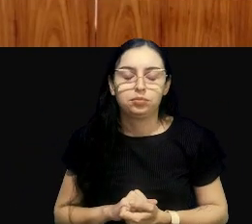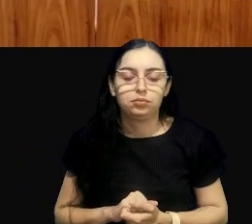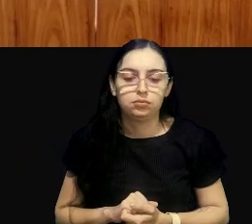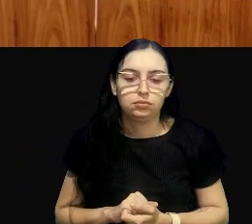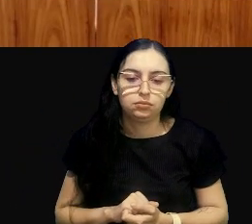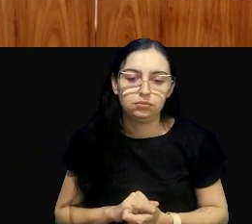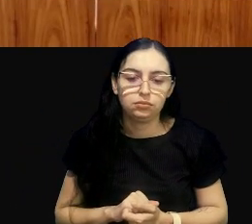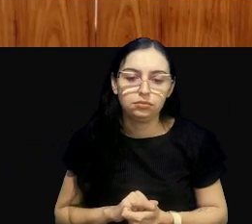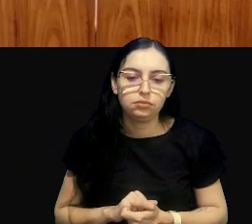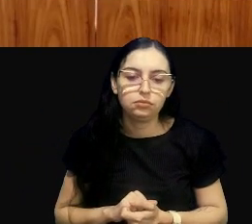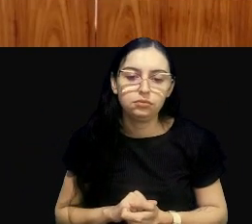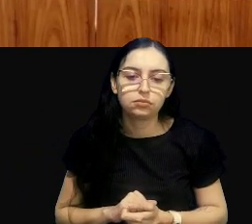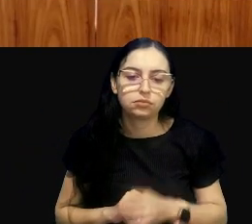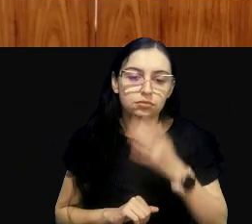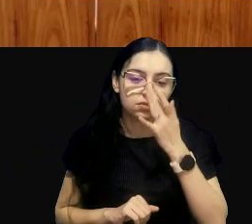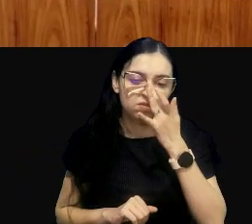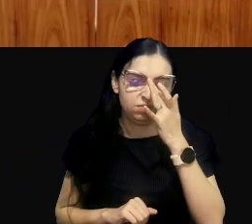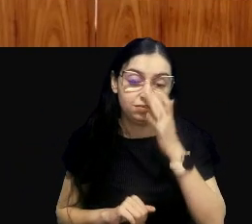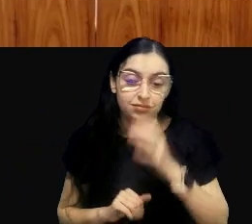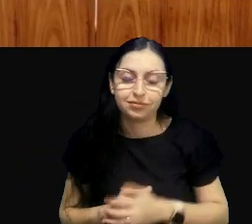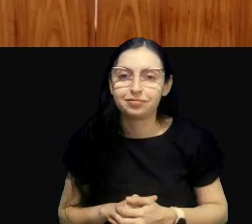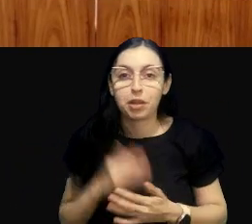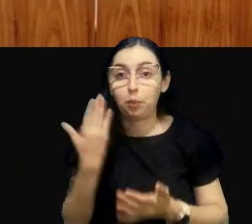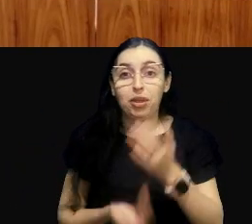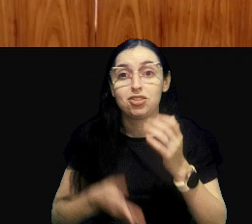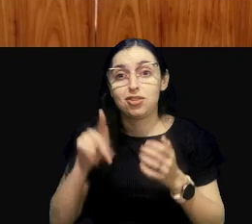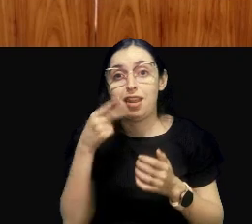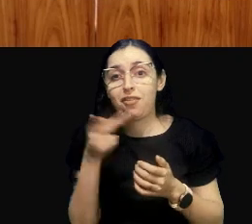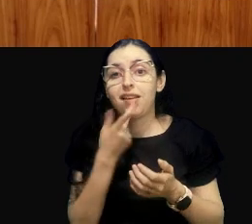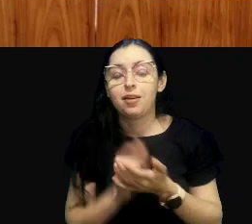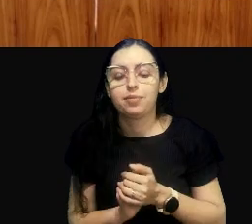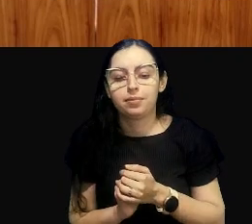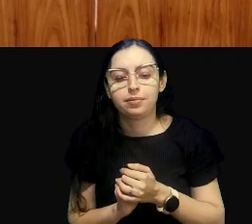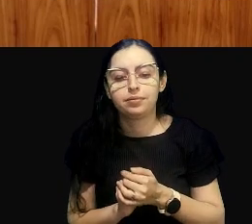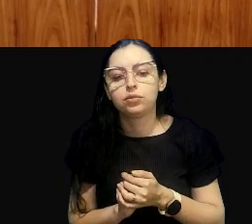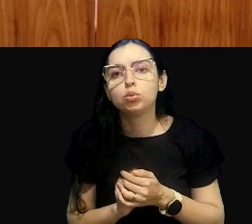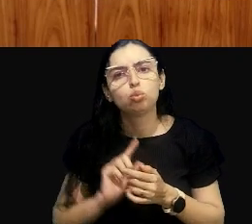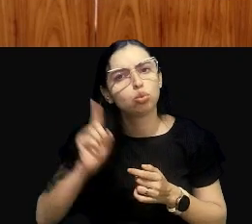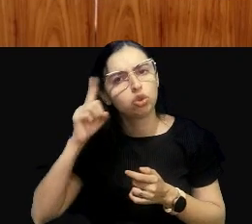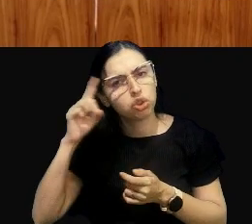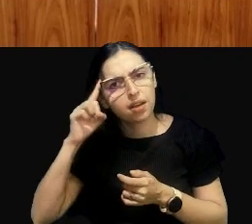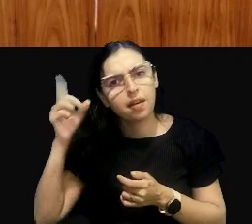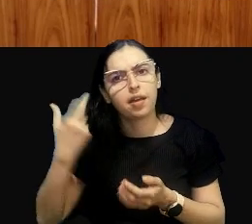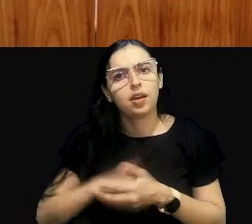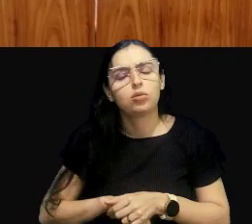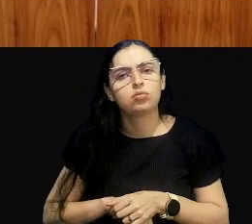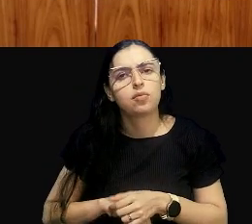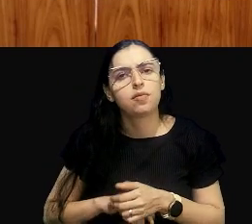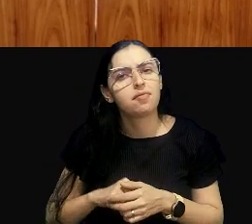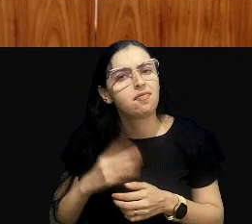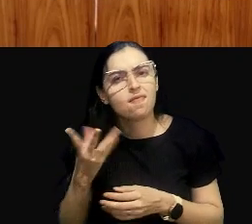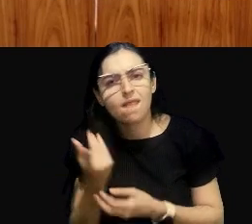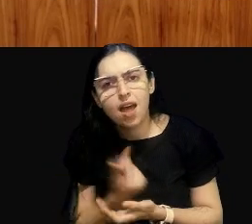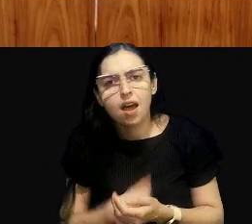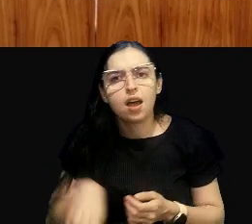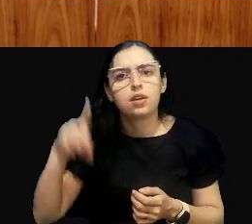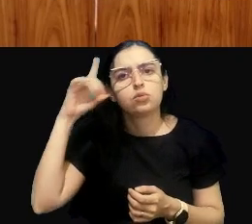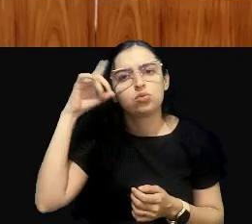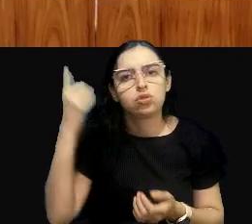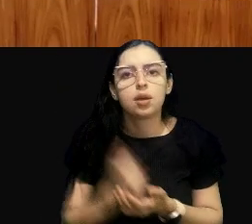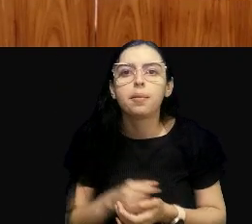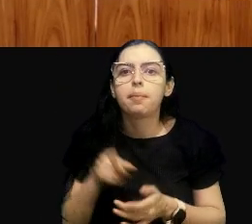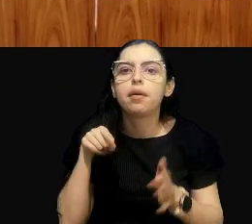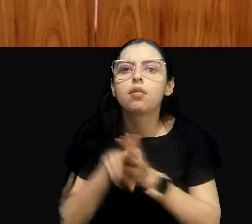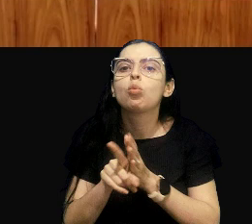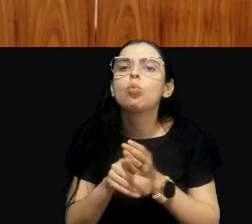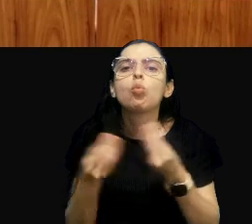até me perdi, ia falar, assim, muito recorrente isso, aconteceu em vários momentos, quer dizer, eles perguntarem assim